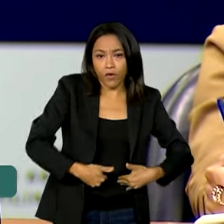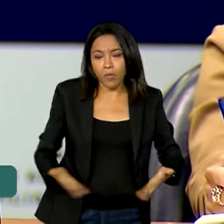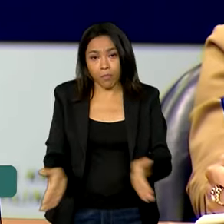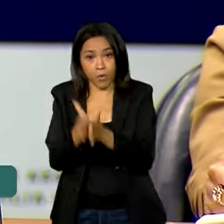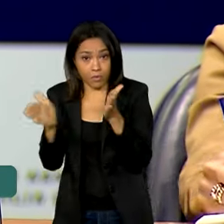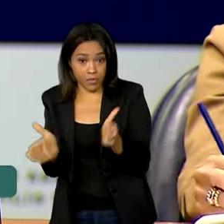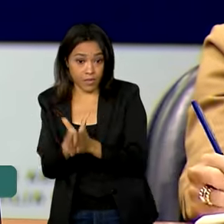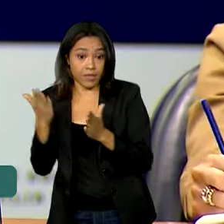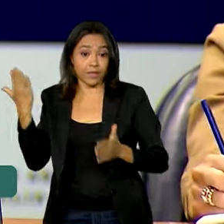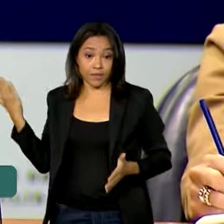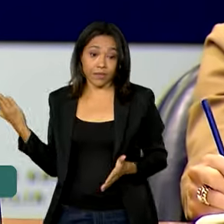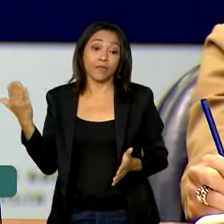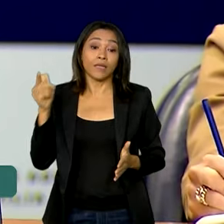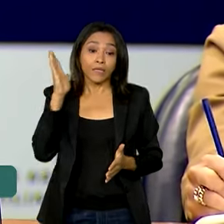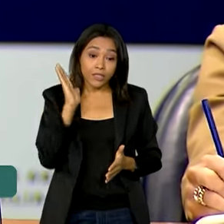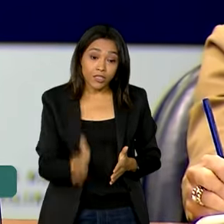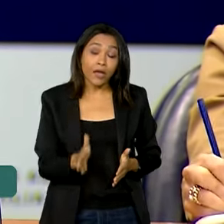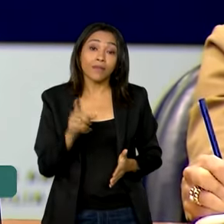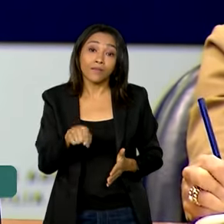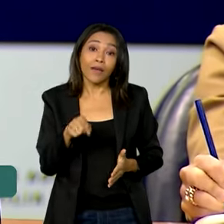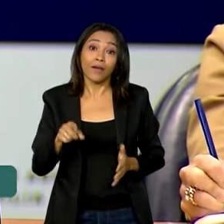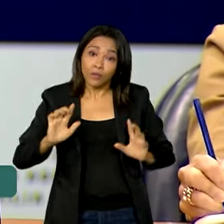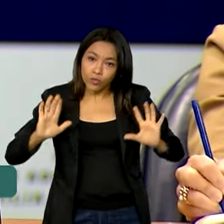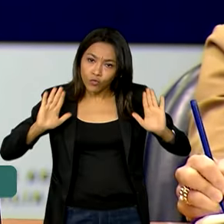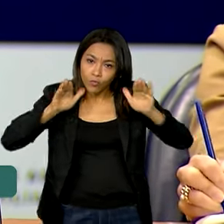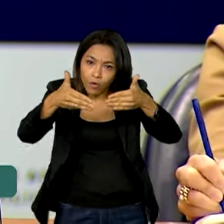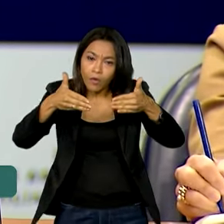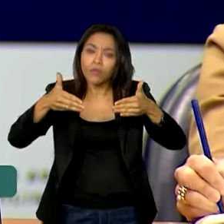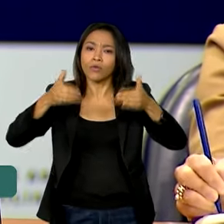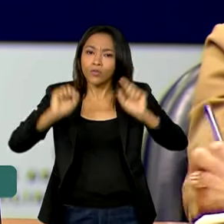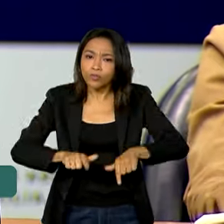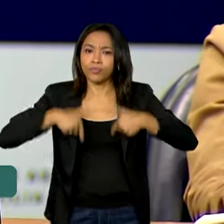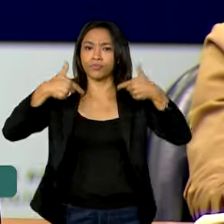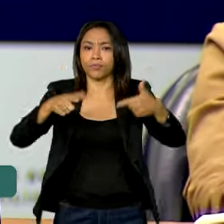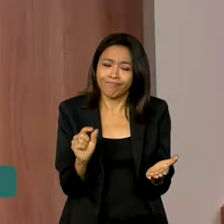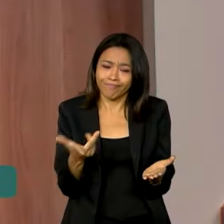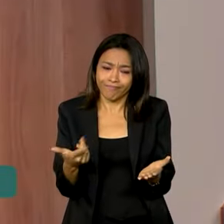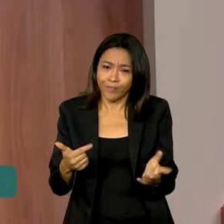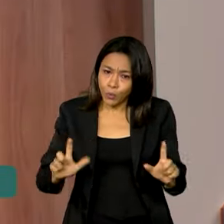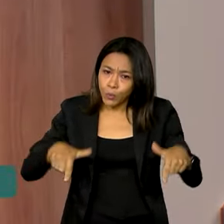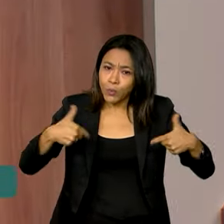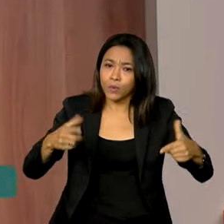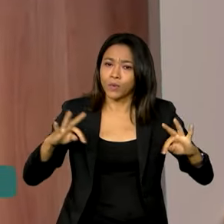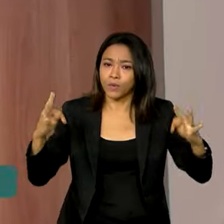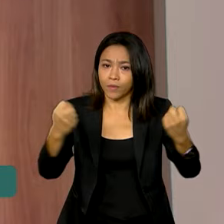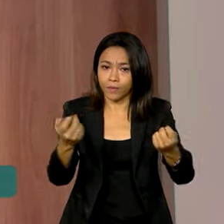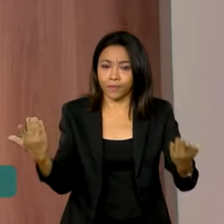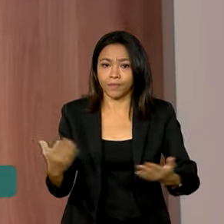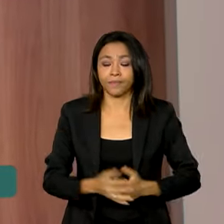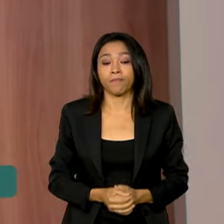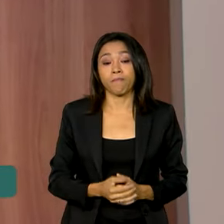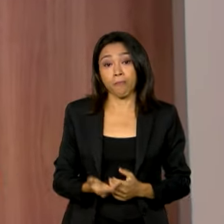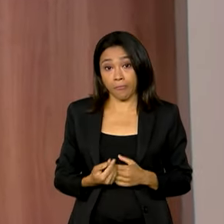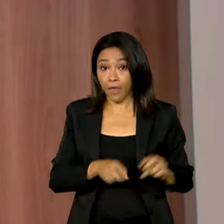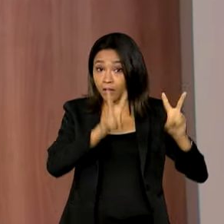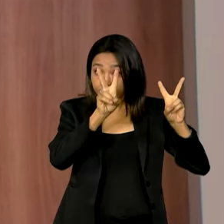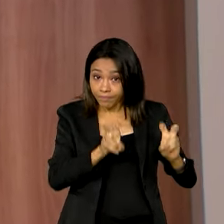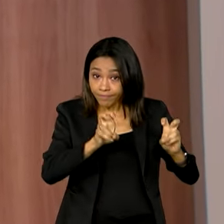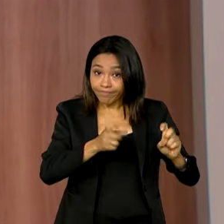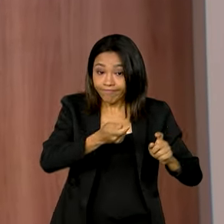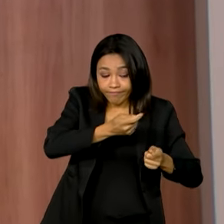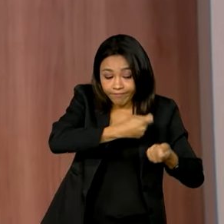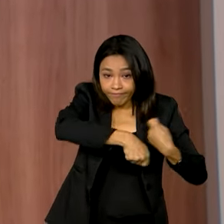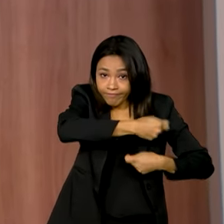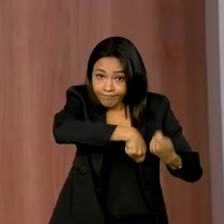estão no cerne da atuação de todos nós. O tema é economia, a